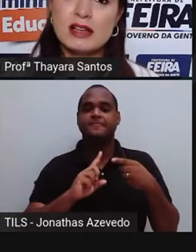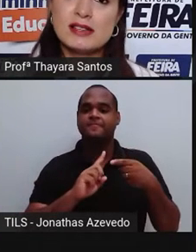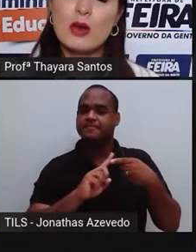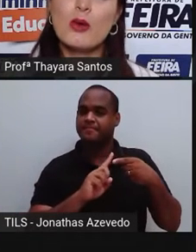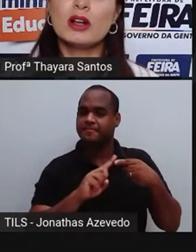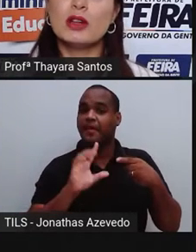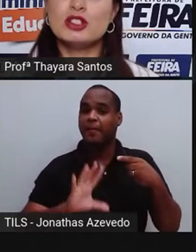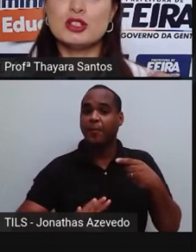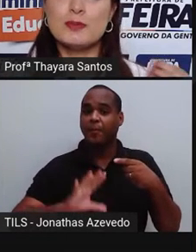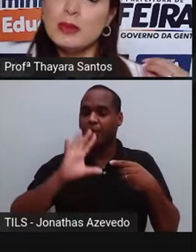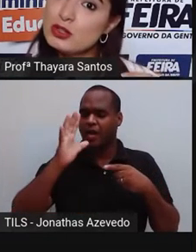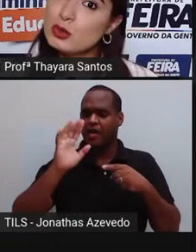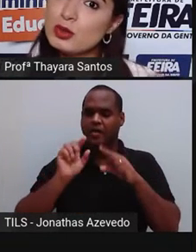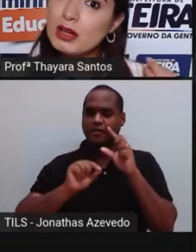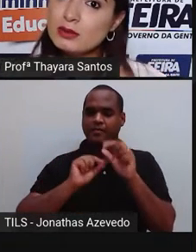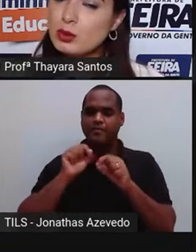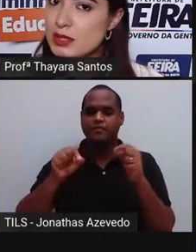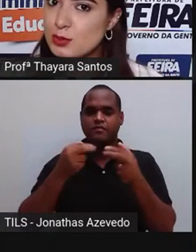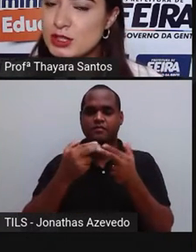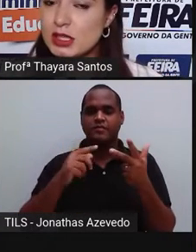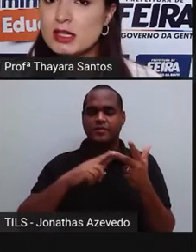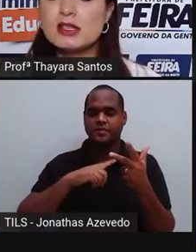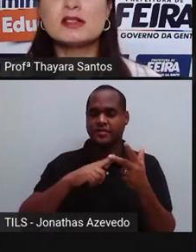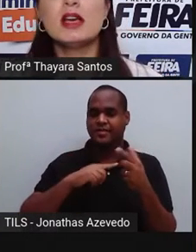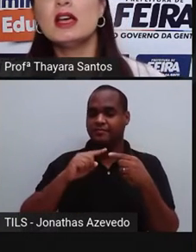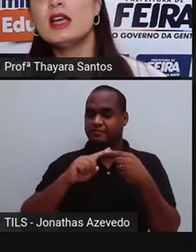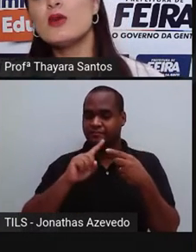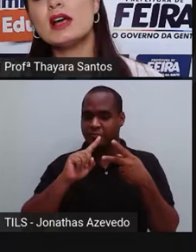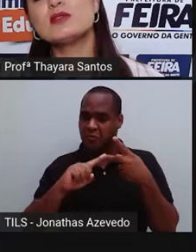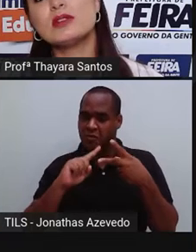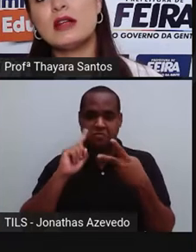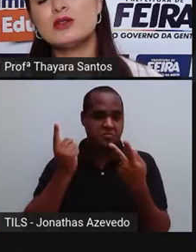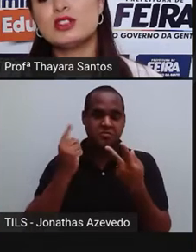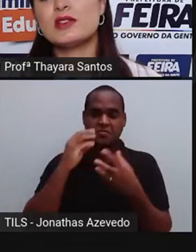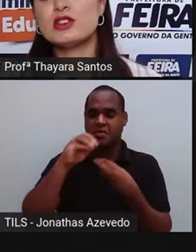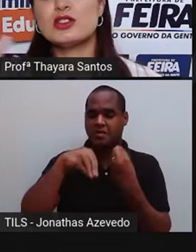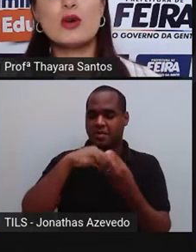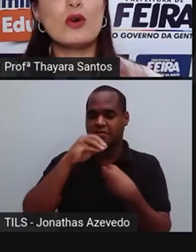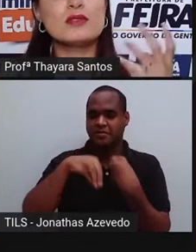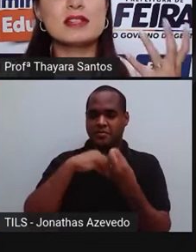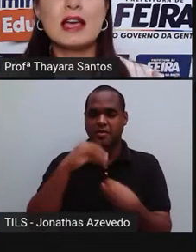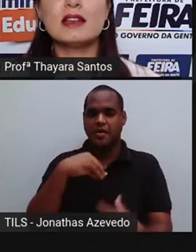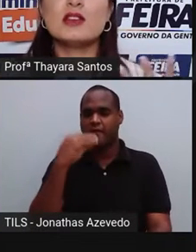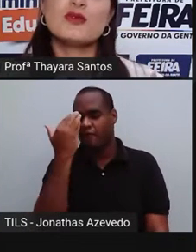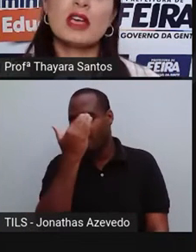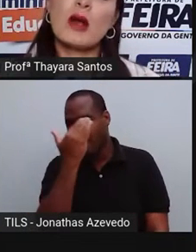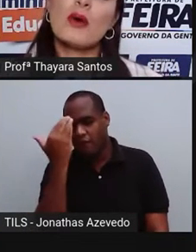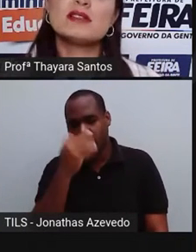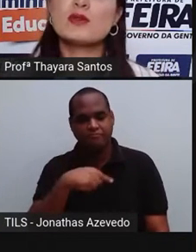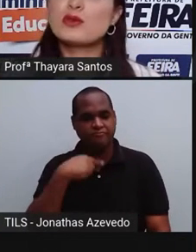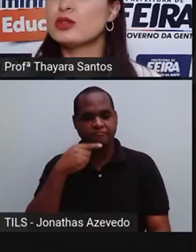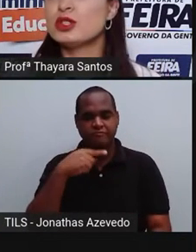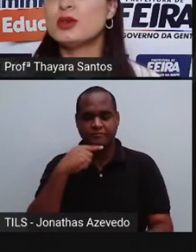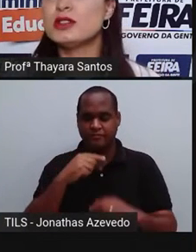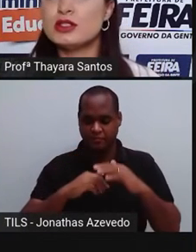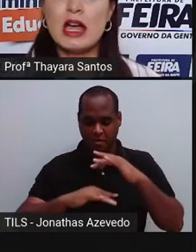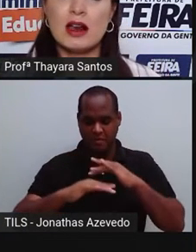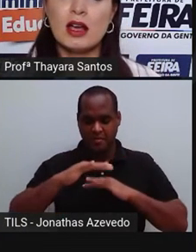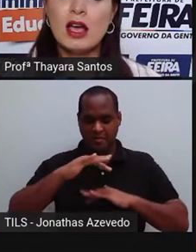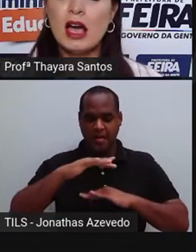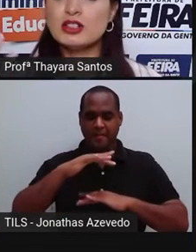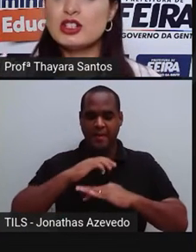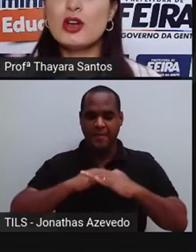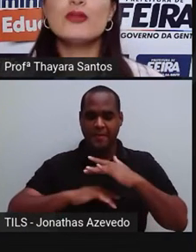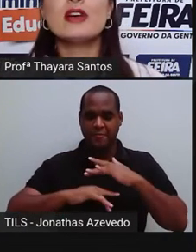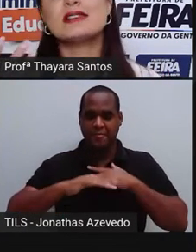acontecem quando a gente mistura duas substâncias e o resultado disso a gente não consegue identificar quais são os constituintes